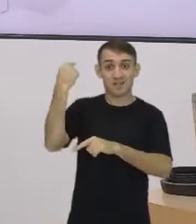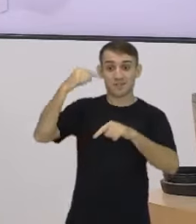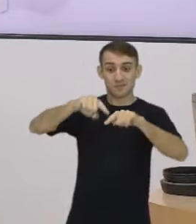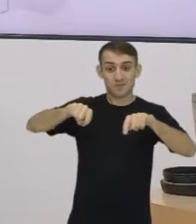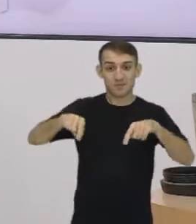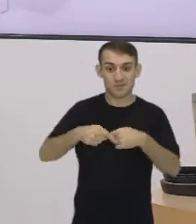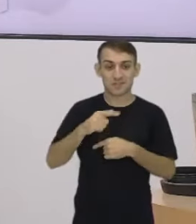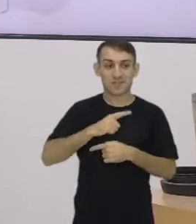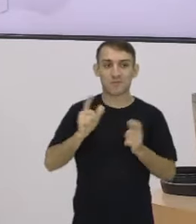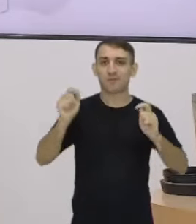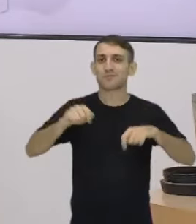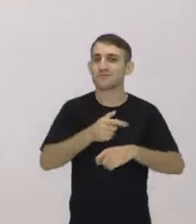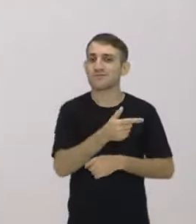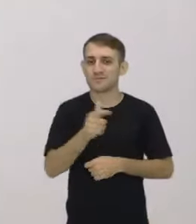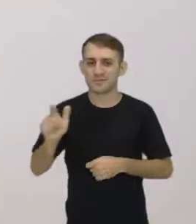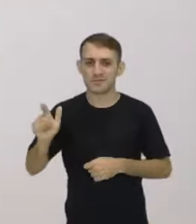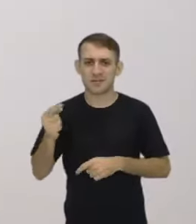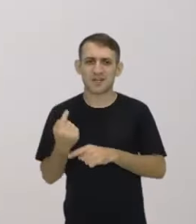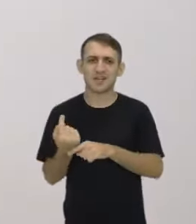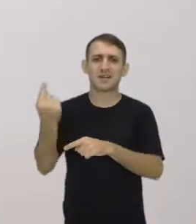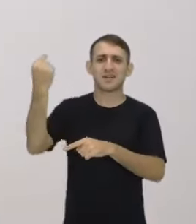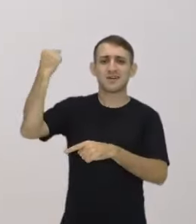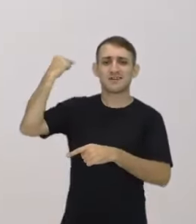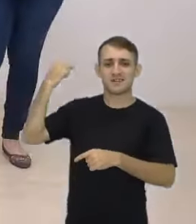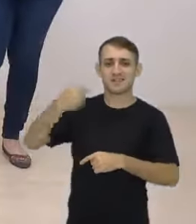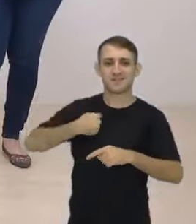época, que tinha essa possibilidade. Na minha época.